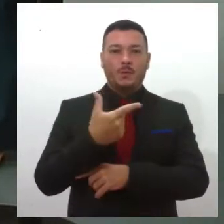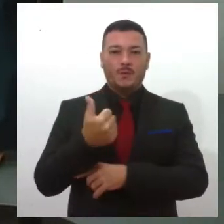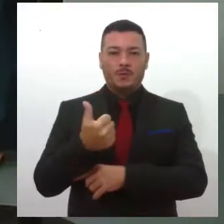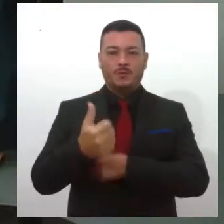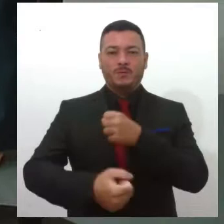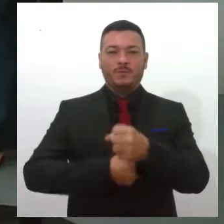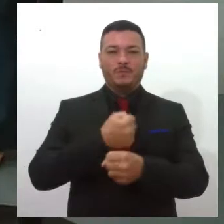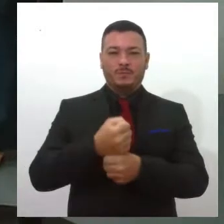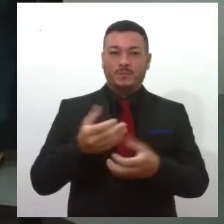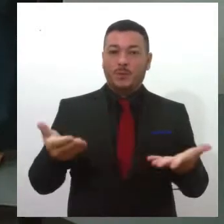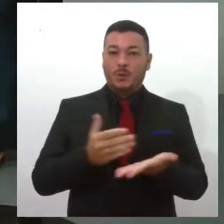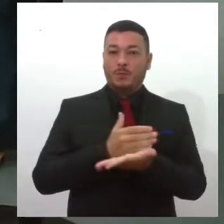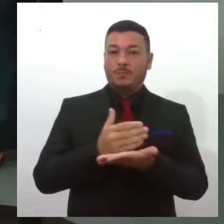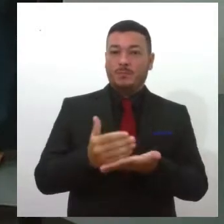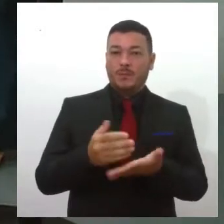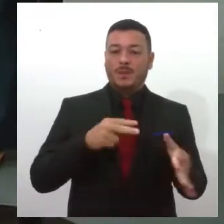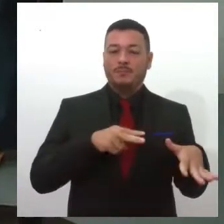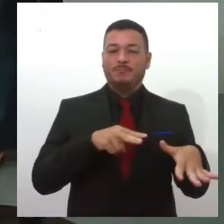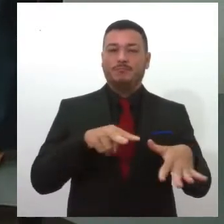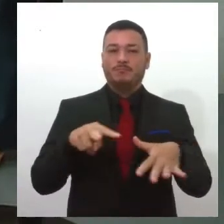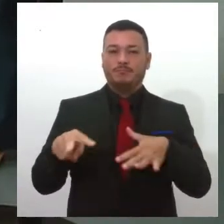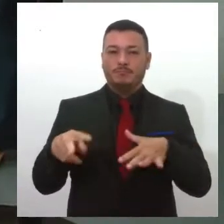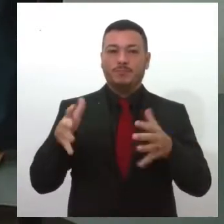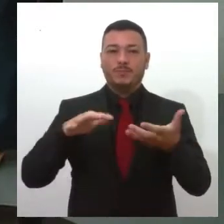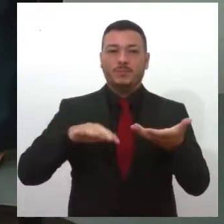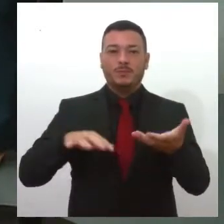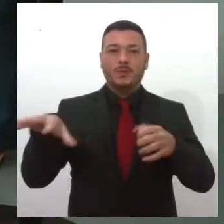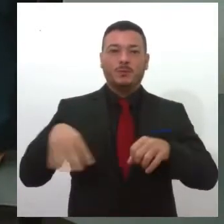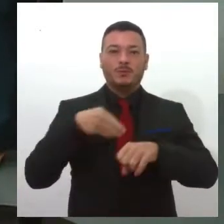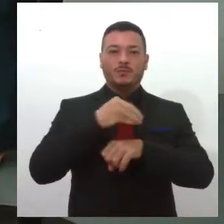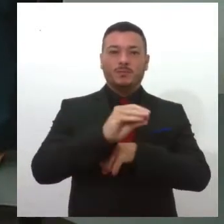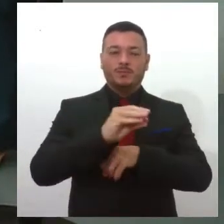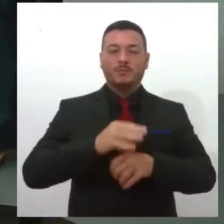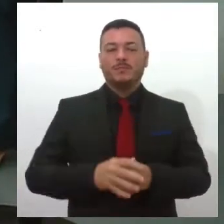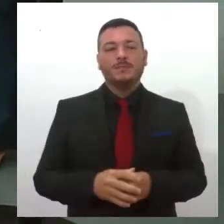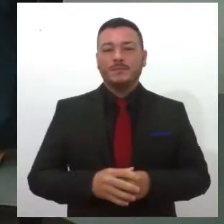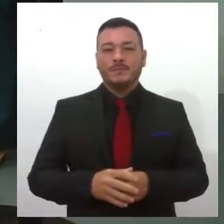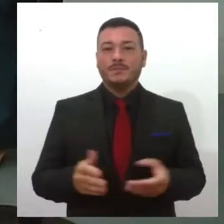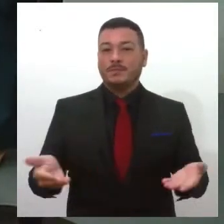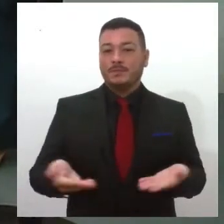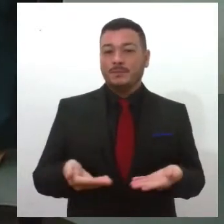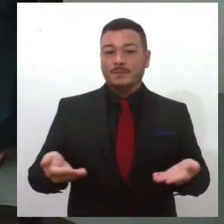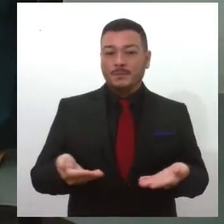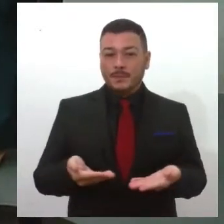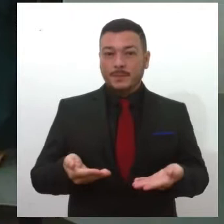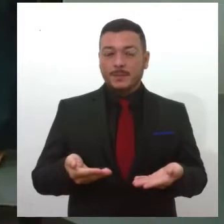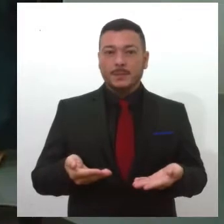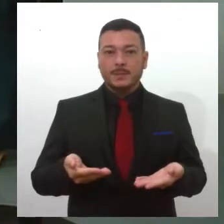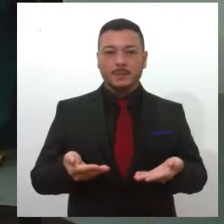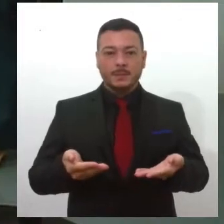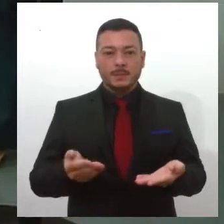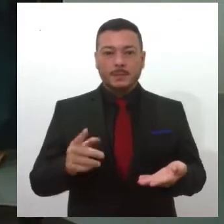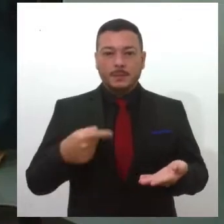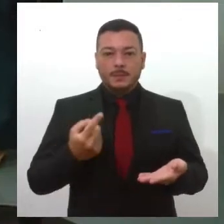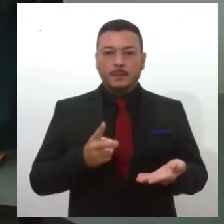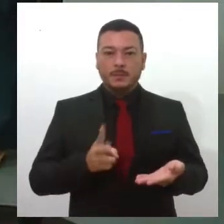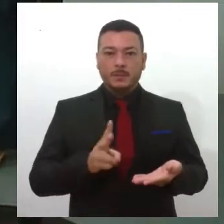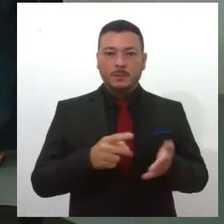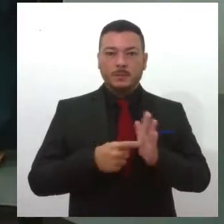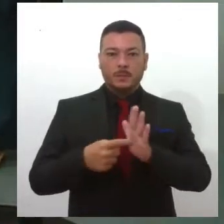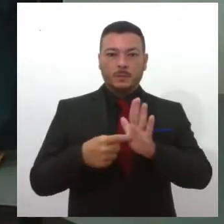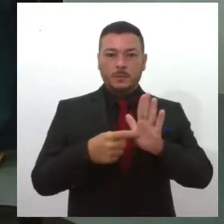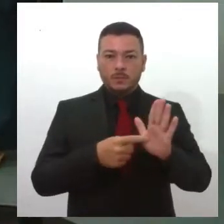A gente está começando aí a semana do Congresso em Pauta e hoje a gente vai trazer, a gente continua aí trazendo